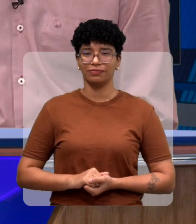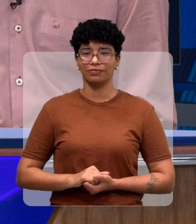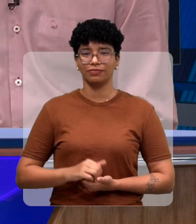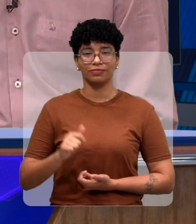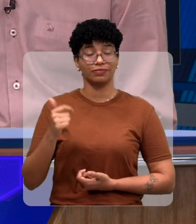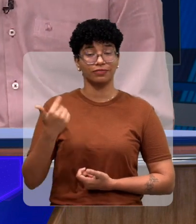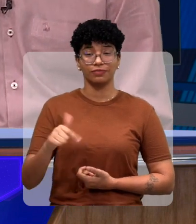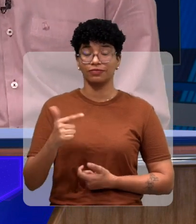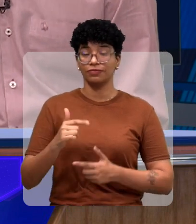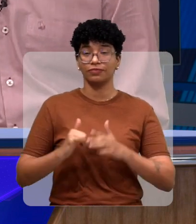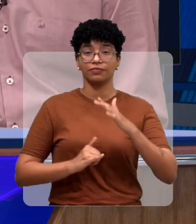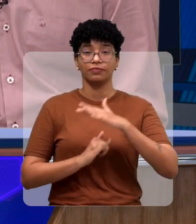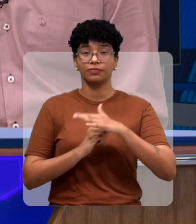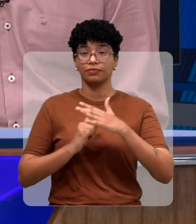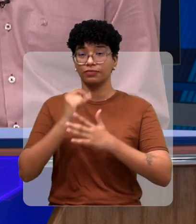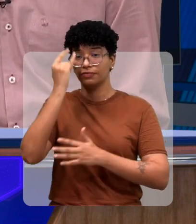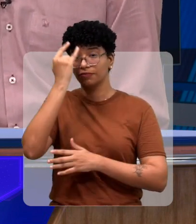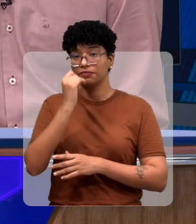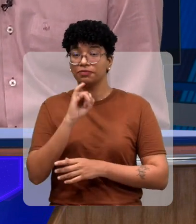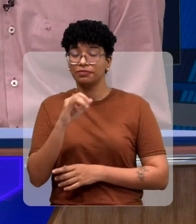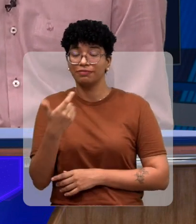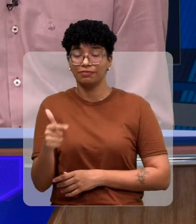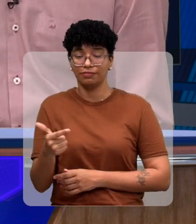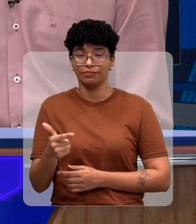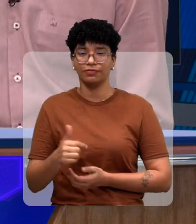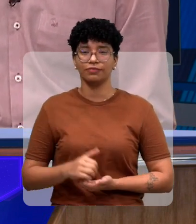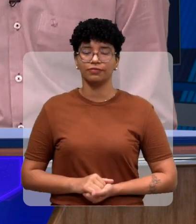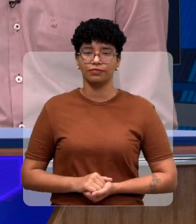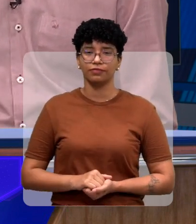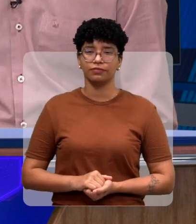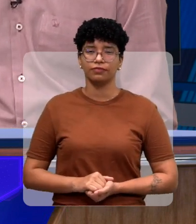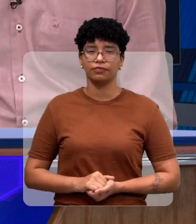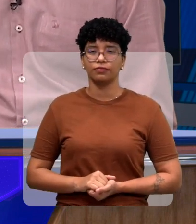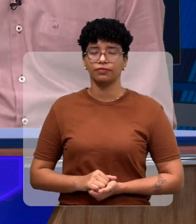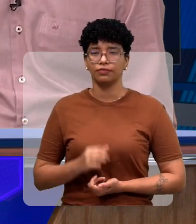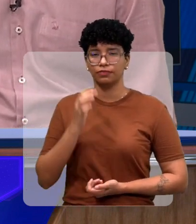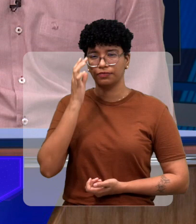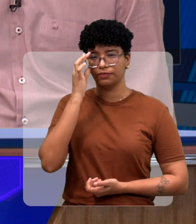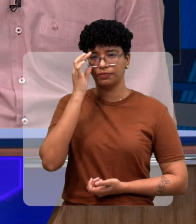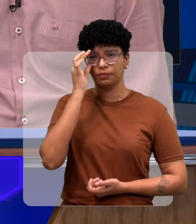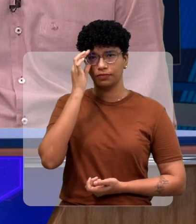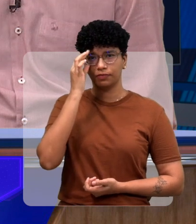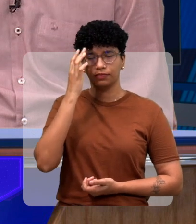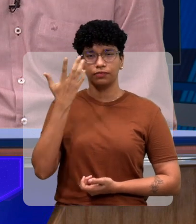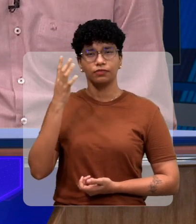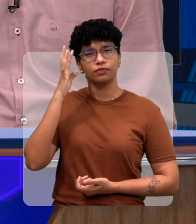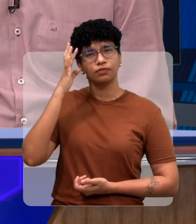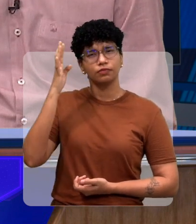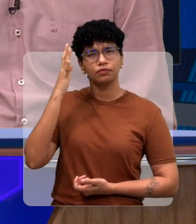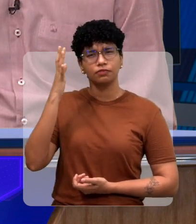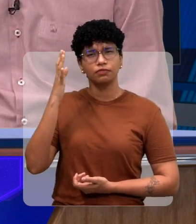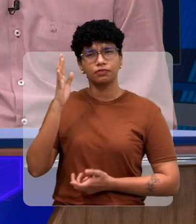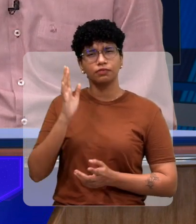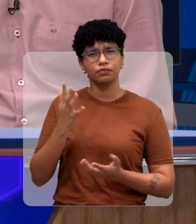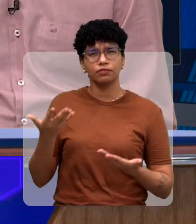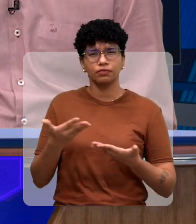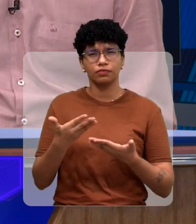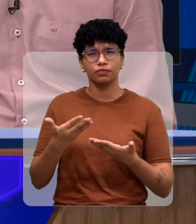não existe uma entidade de cego se não tiver cego volta qual o pensamento final aí